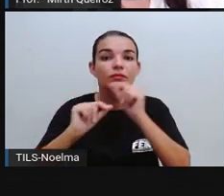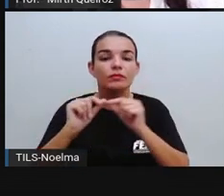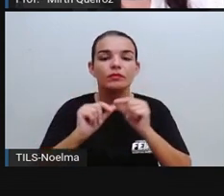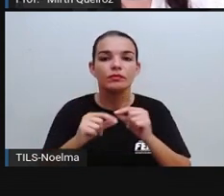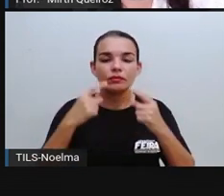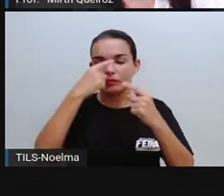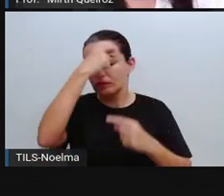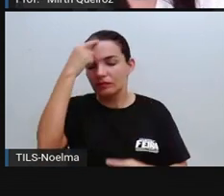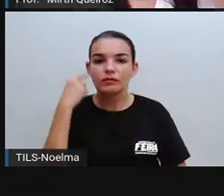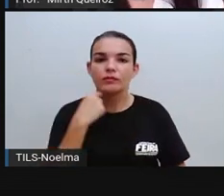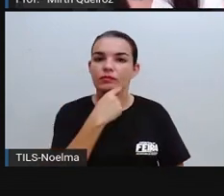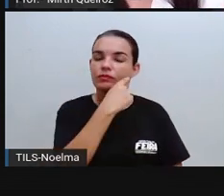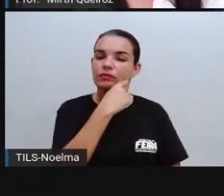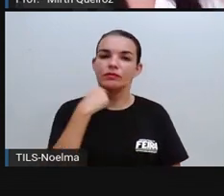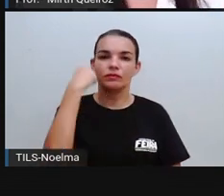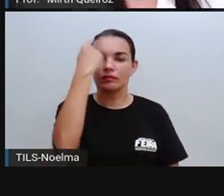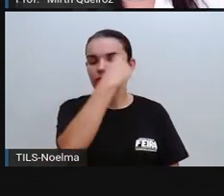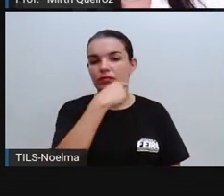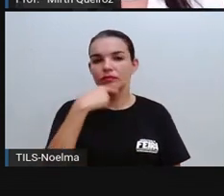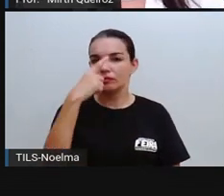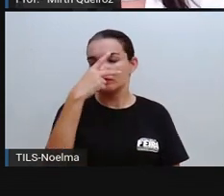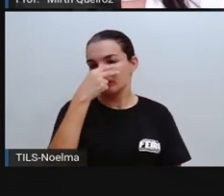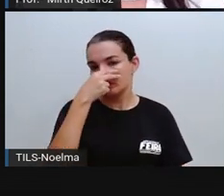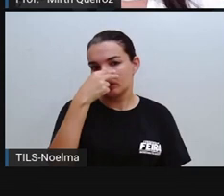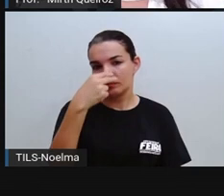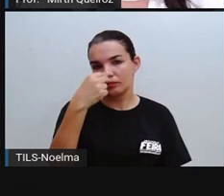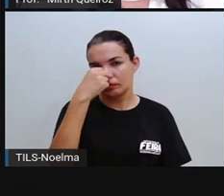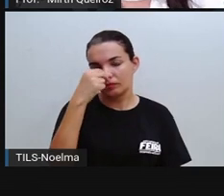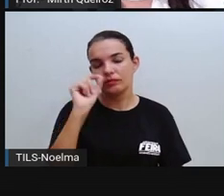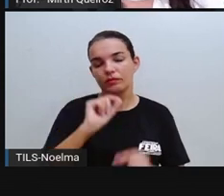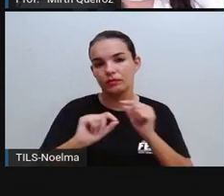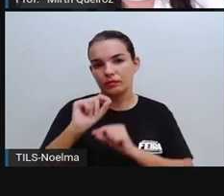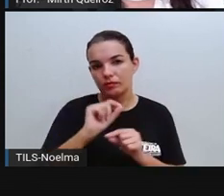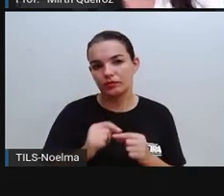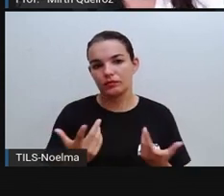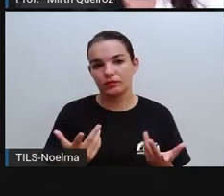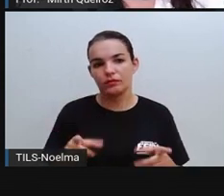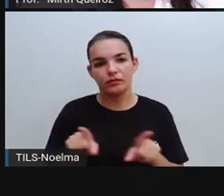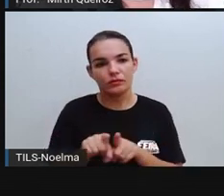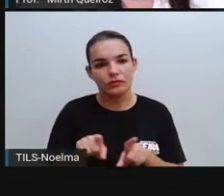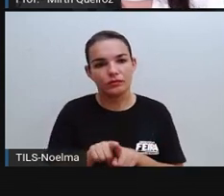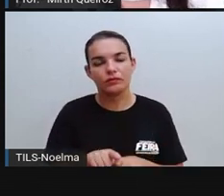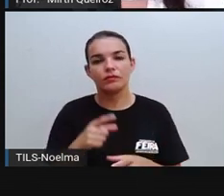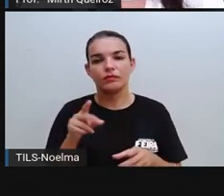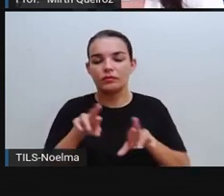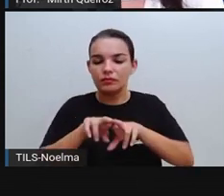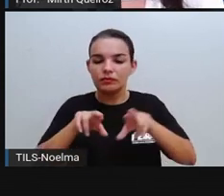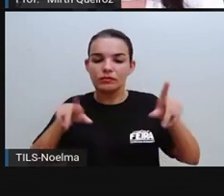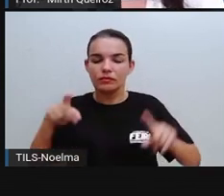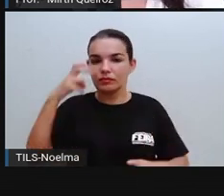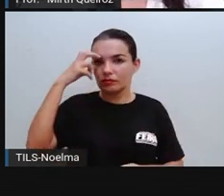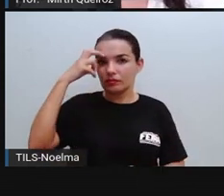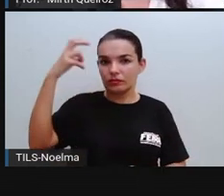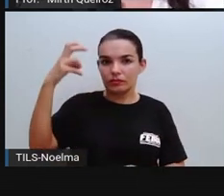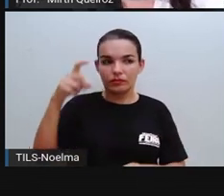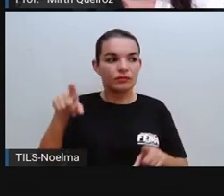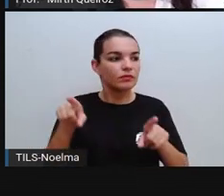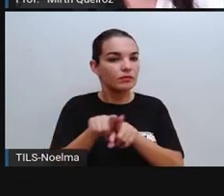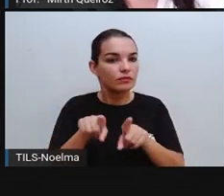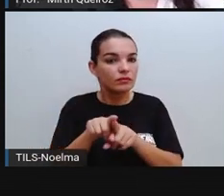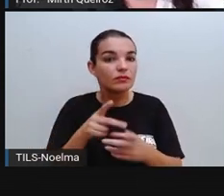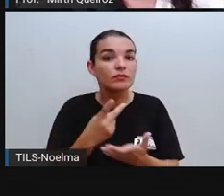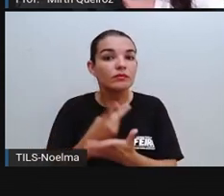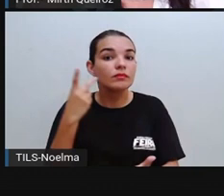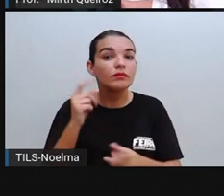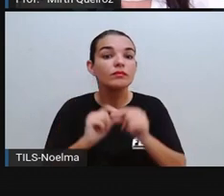fenótipo e na diferenciação cultural. O racismo acontece não somente por questões de cor de pele, mas também